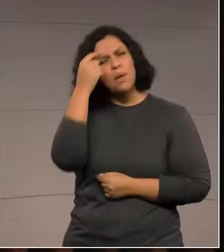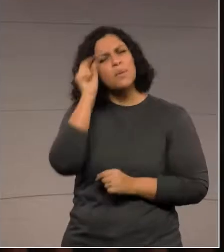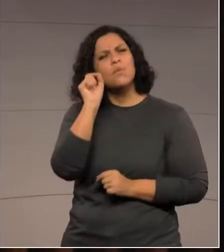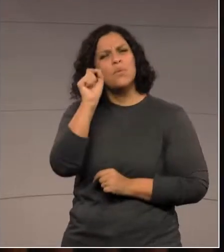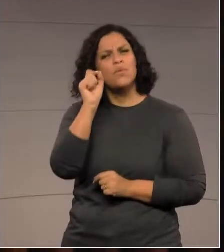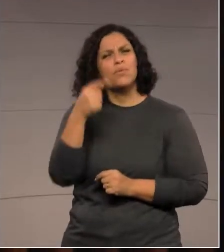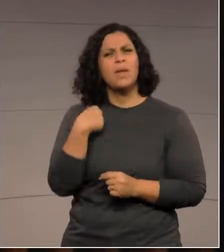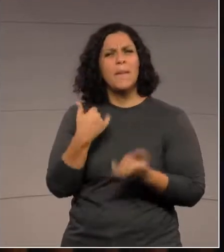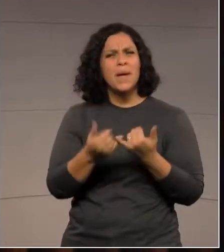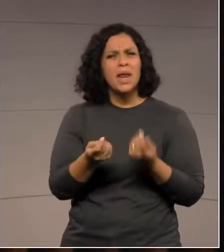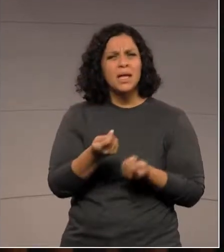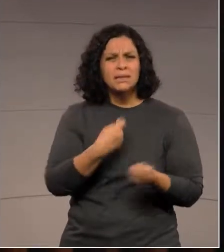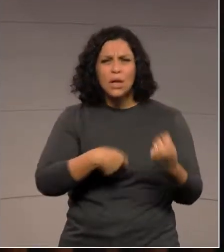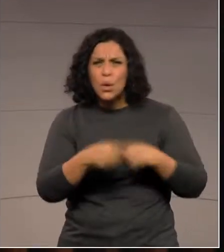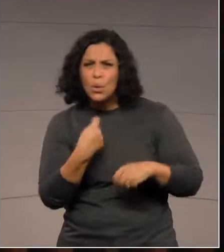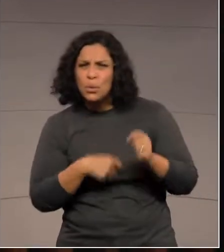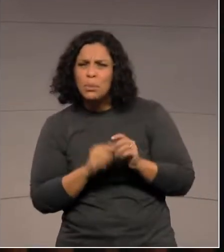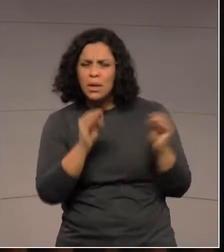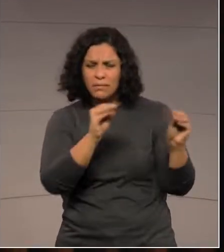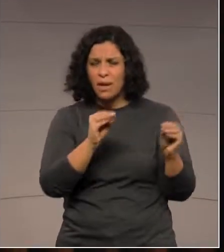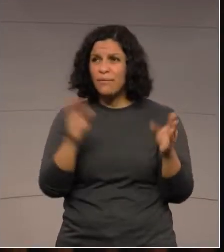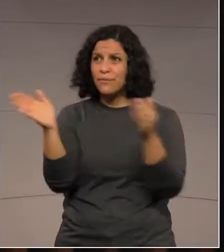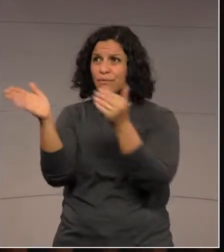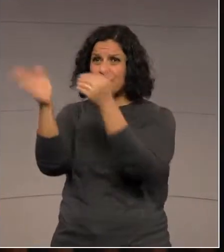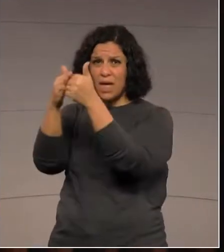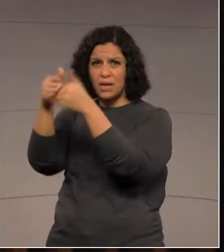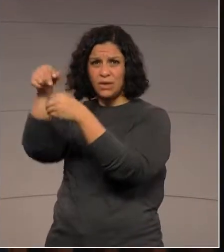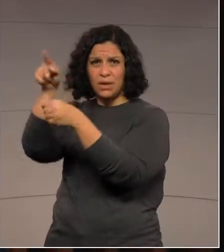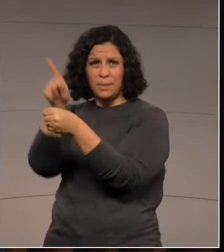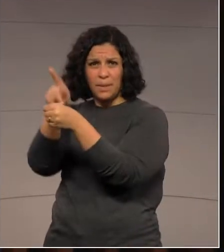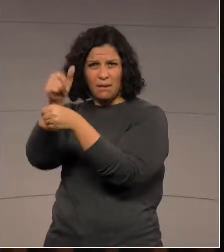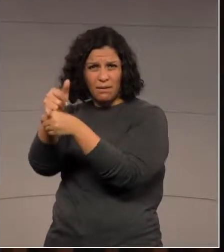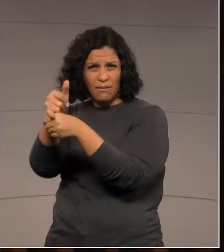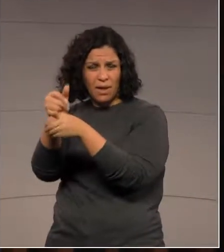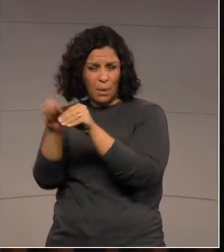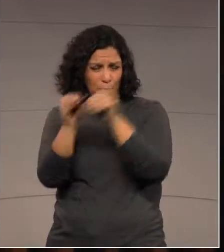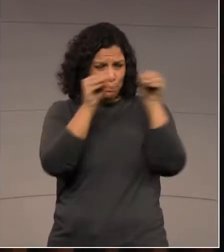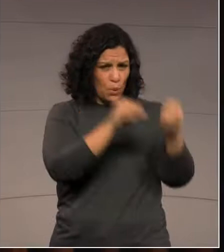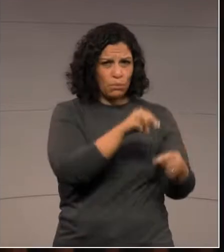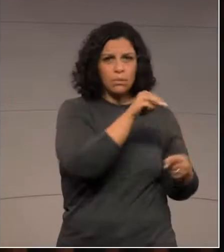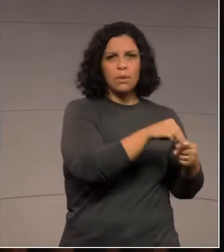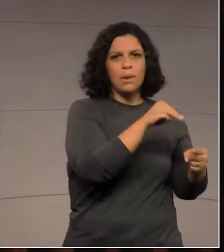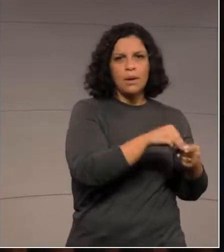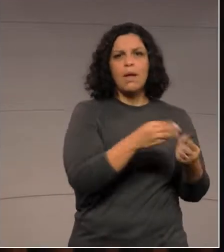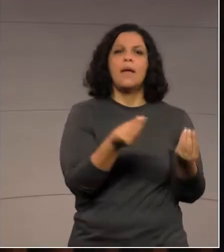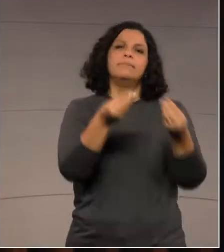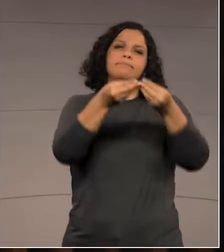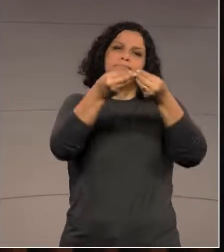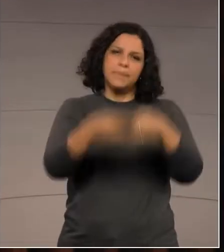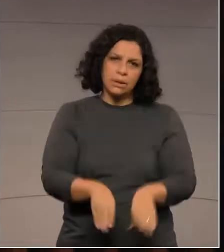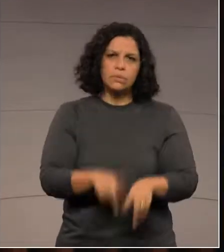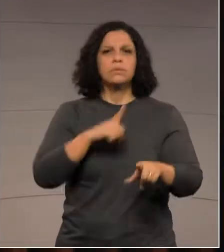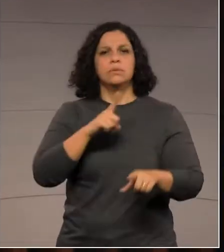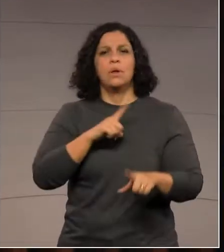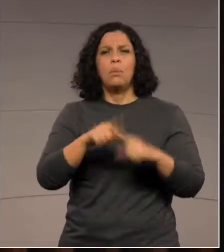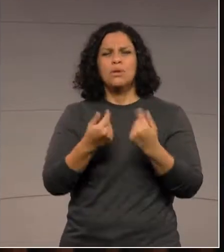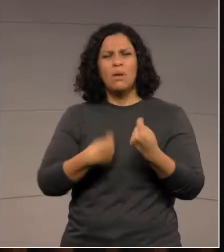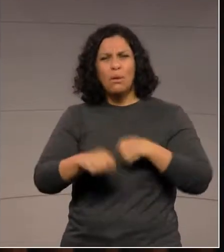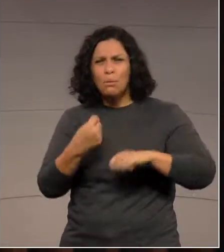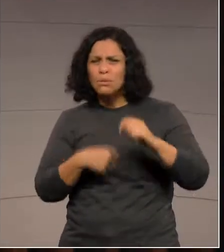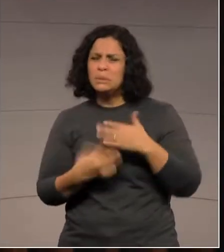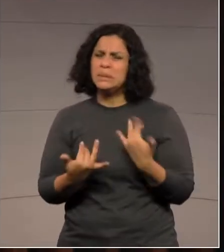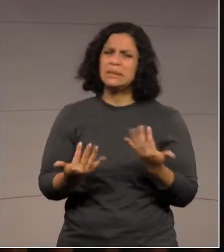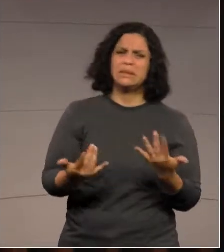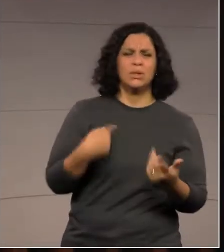eu que é uma economia, uma mudança que não vem a beneficiar a nossa região, ela vem em prejuízo. Esse é o tipo de economia